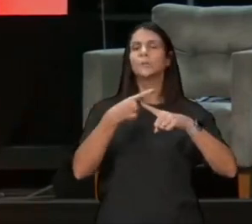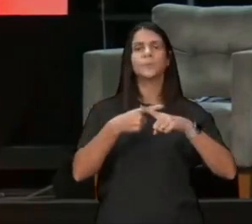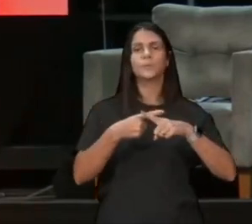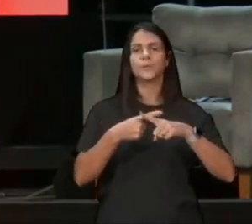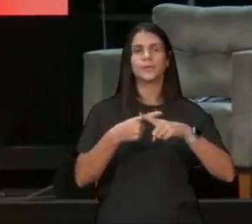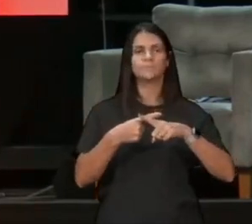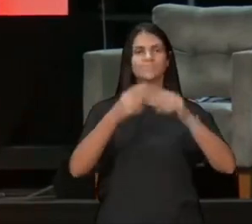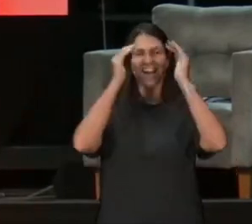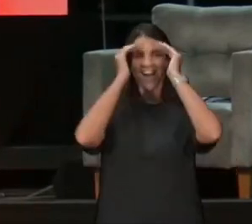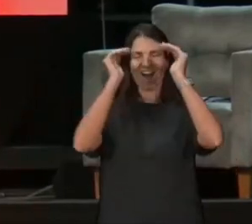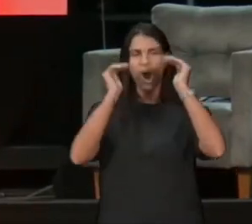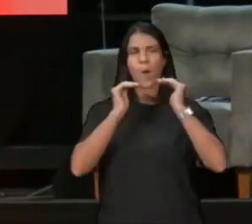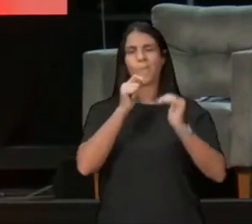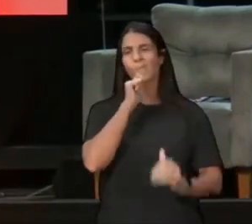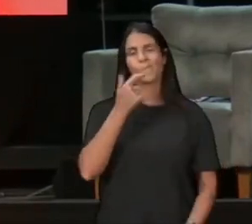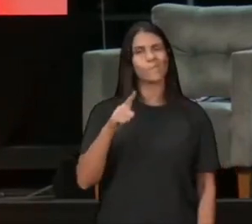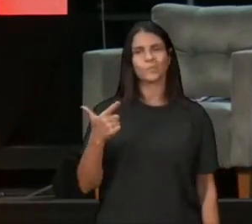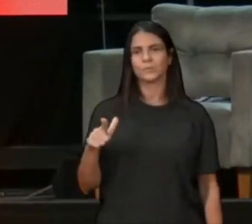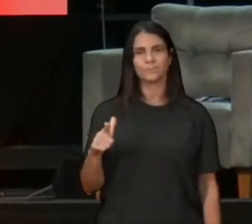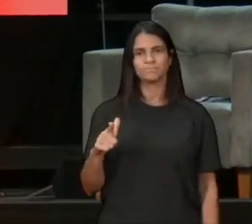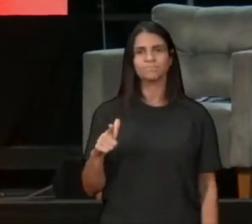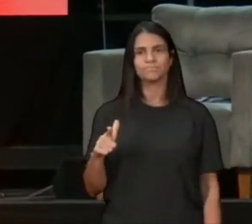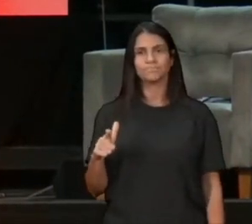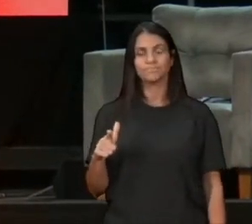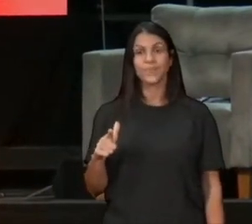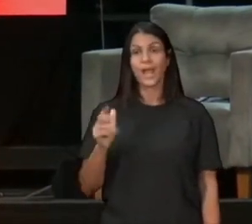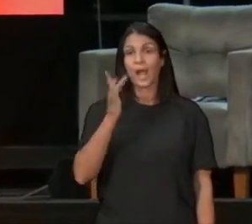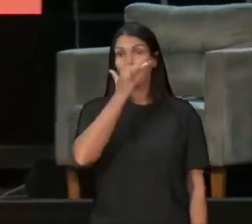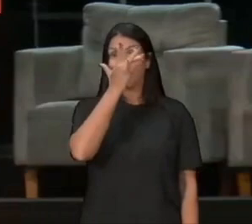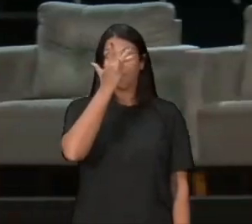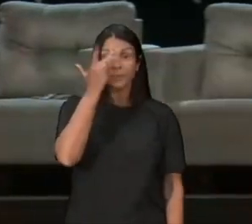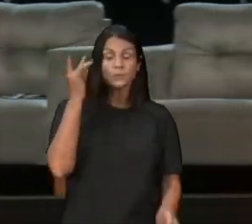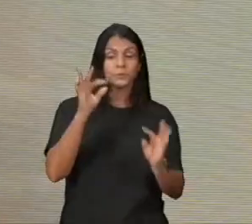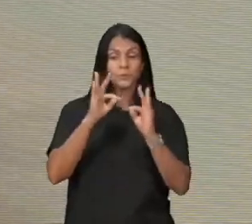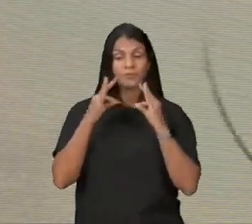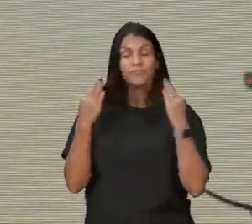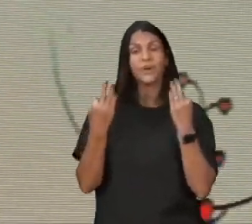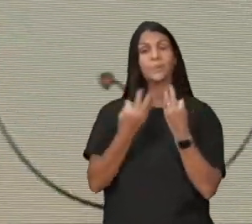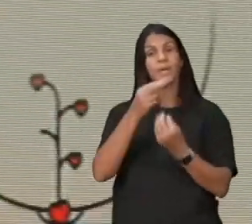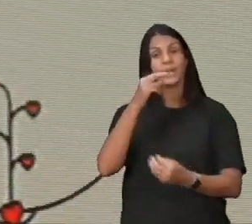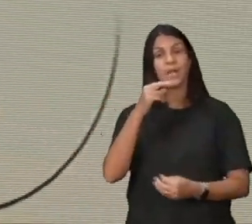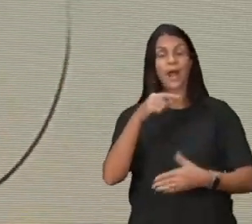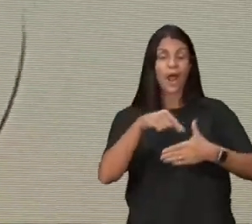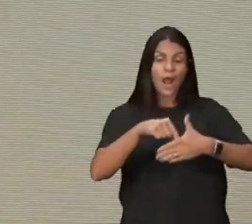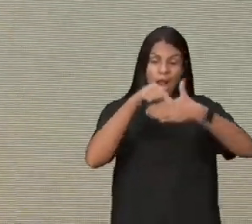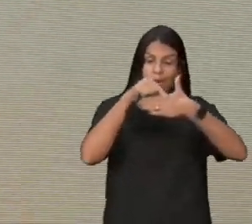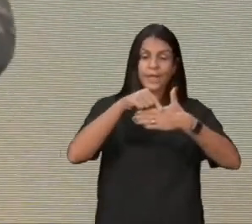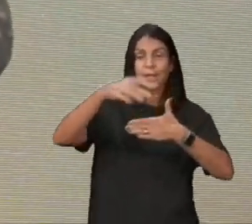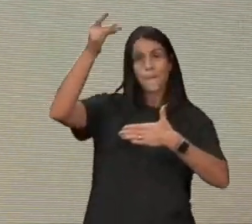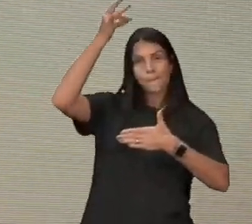você recebe orientação, seus líderes familiares, recebe orientação, dos seus líderes profissionais, recebe orientação, dos seus líderes